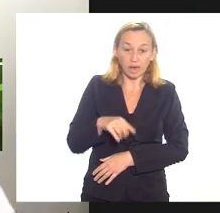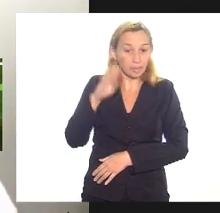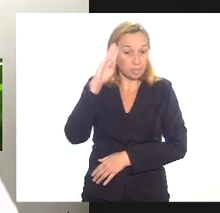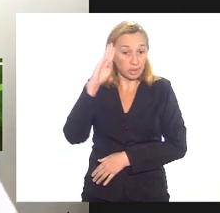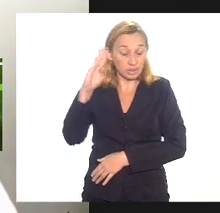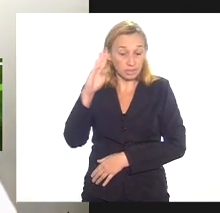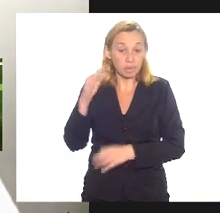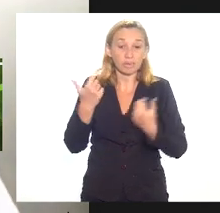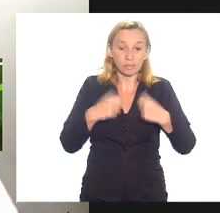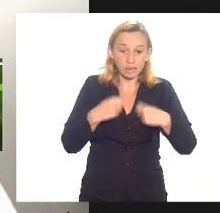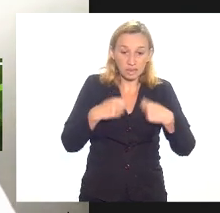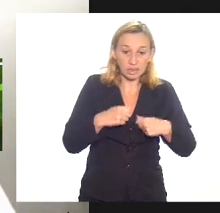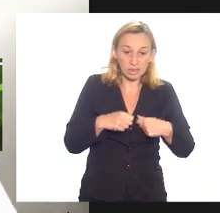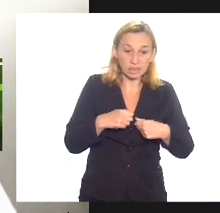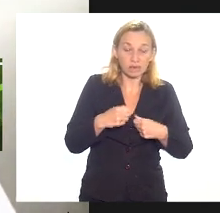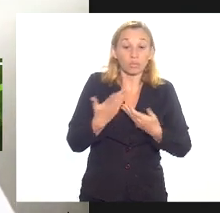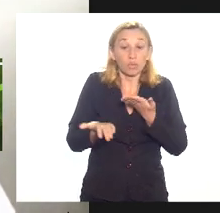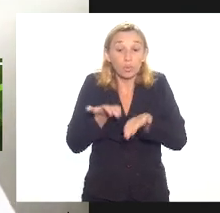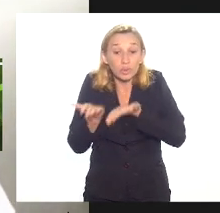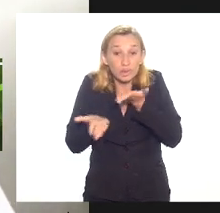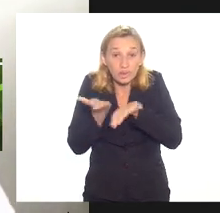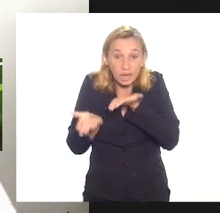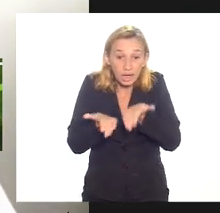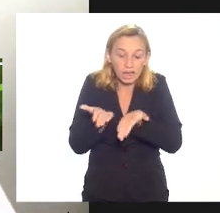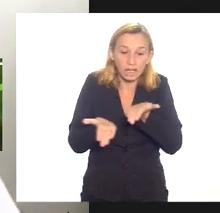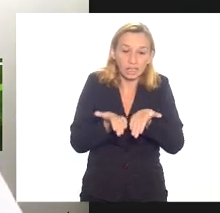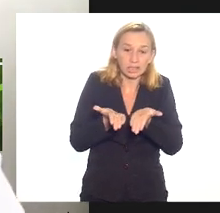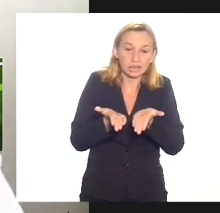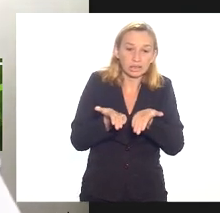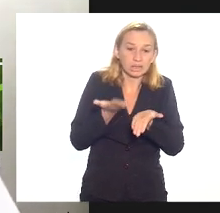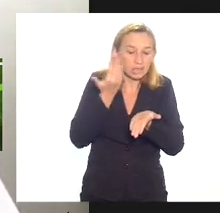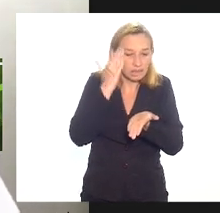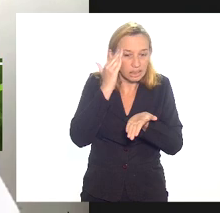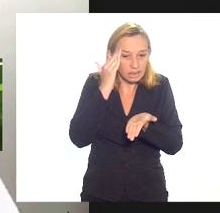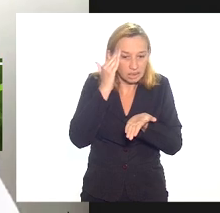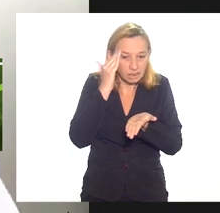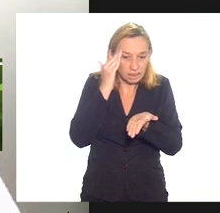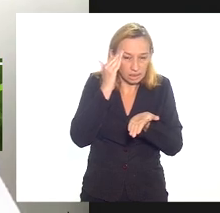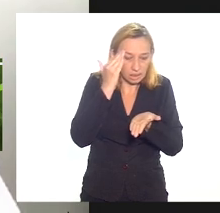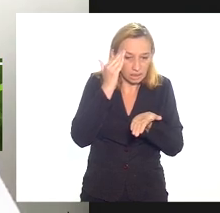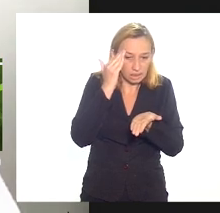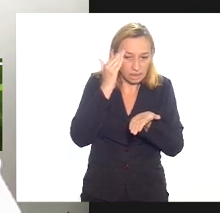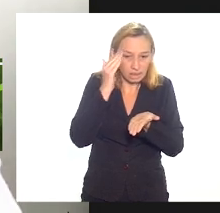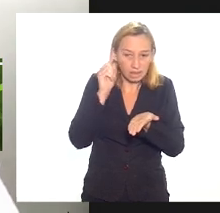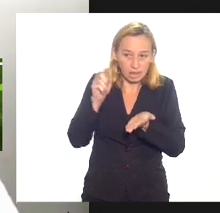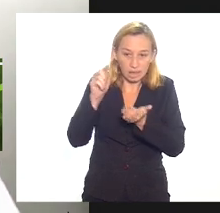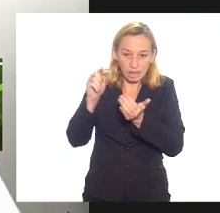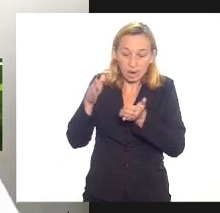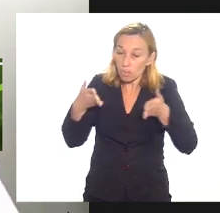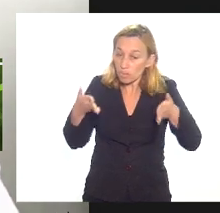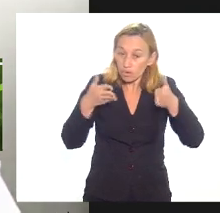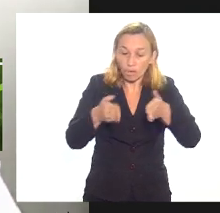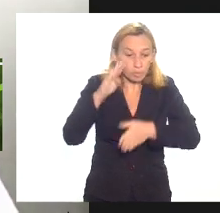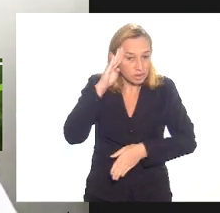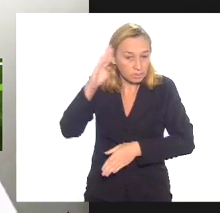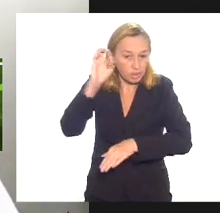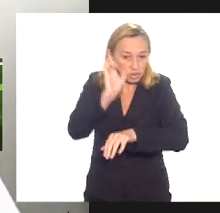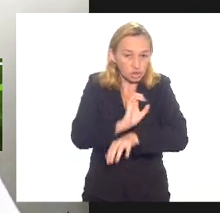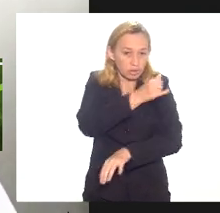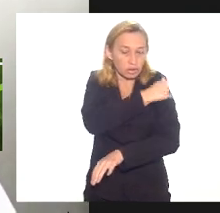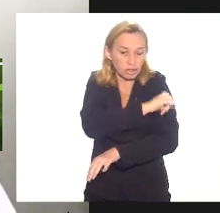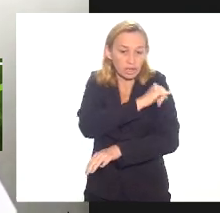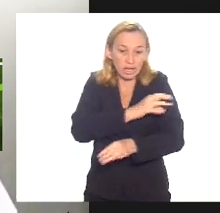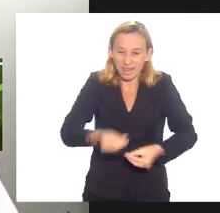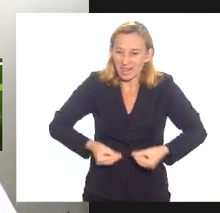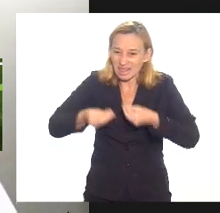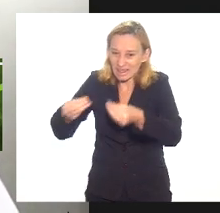precisamos entendê-la também como soberania do estado do Rio de Janeiro e não à toa é entregar